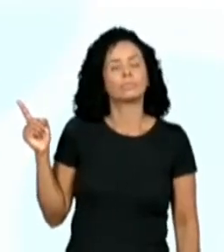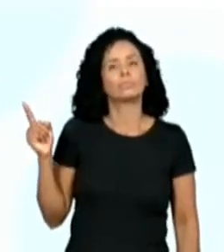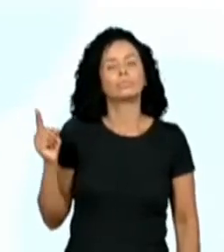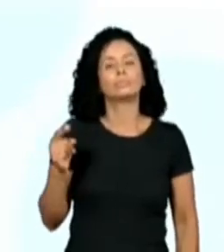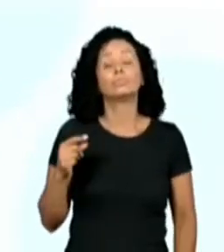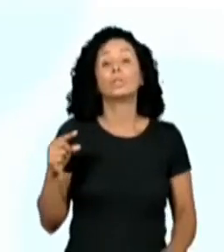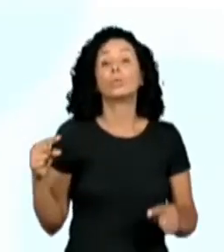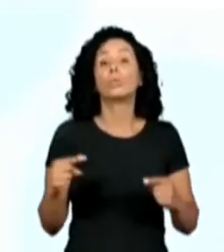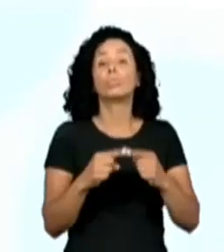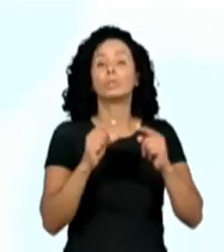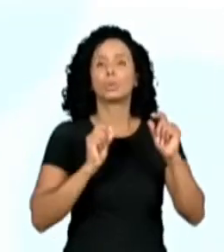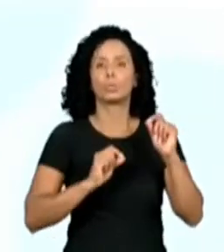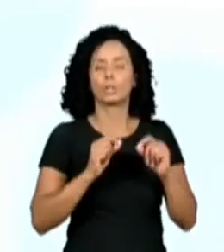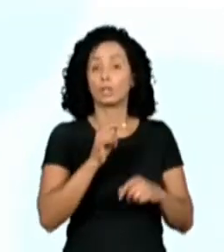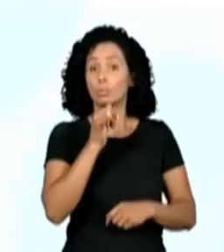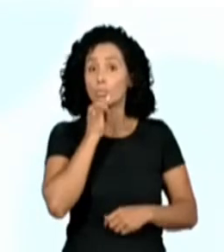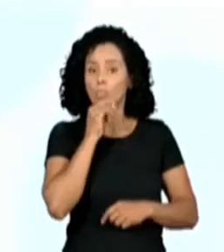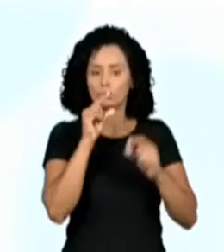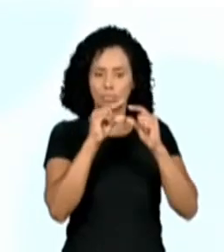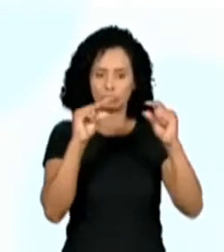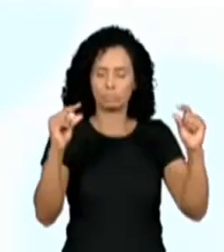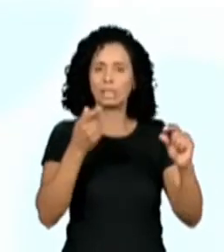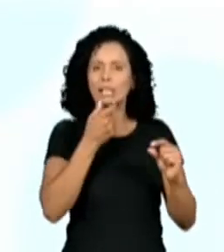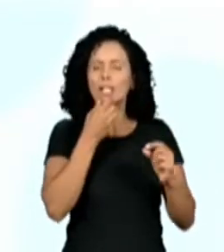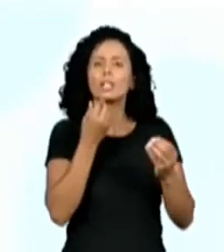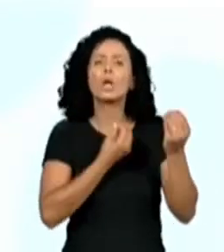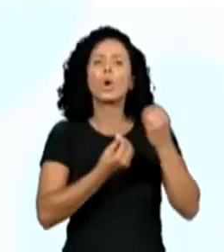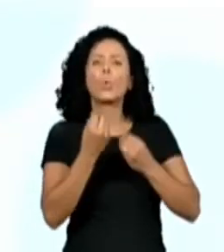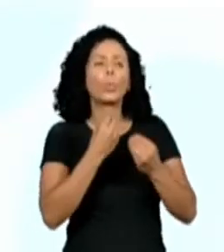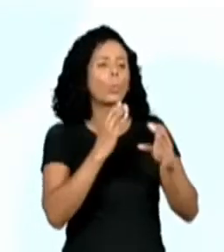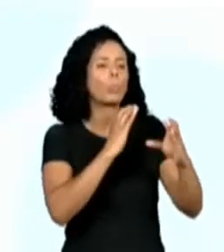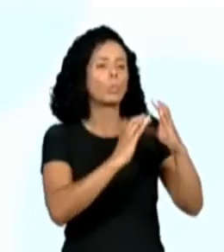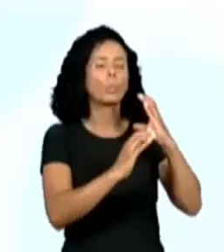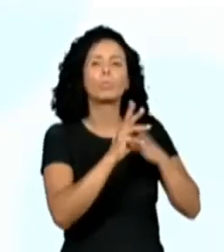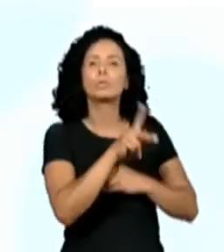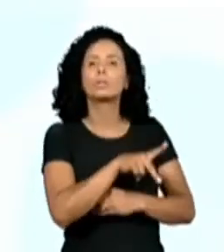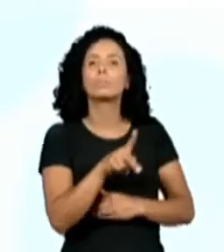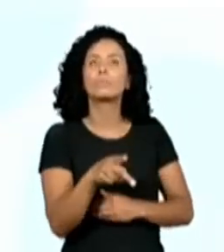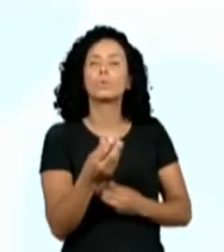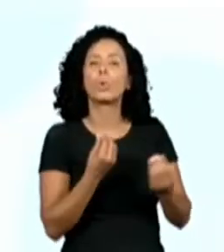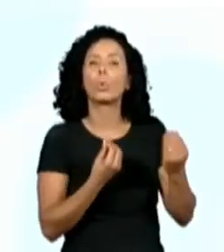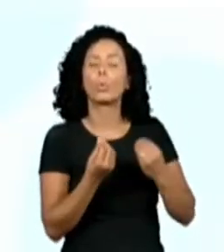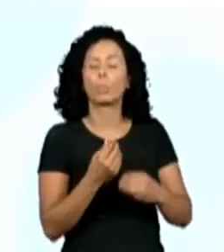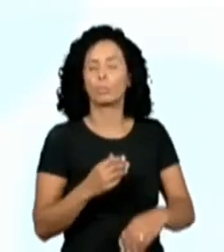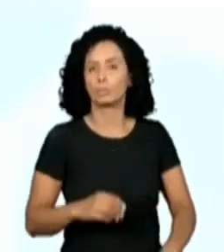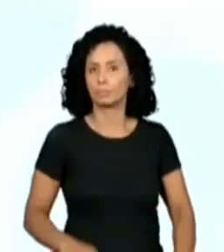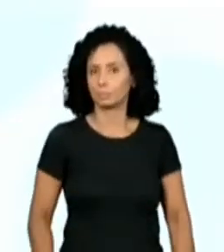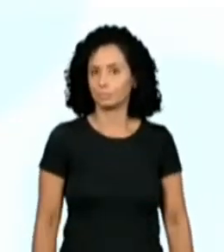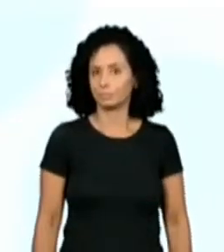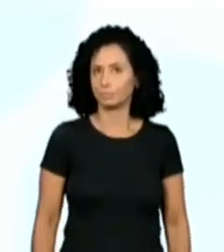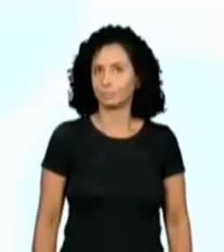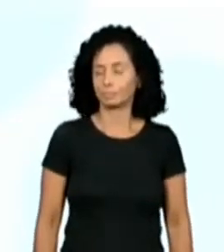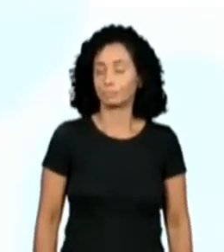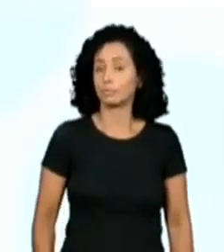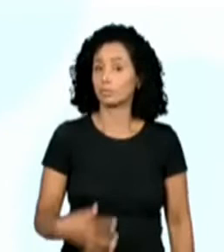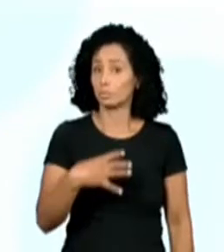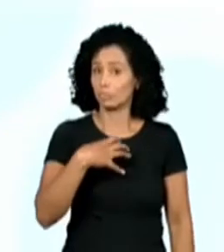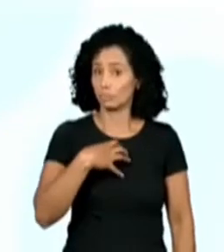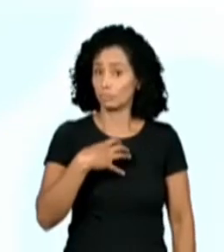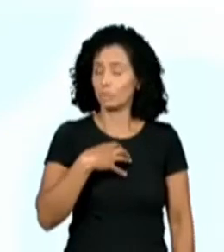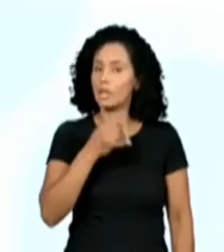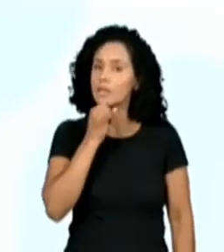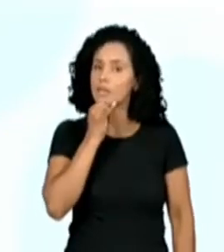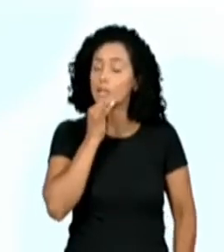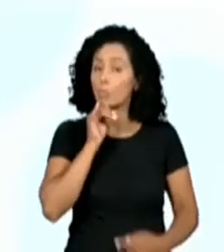world. Como é que eu me dirijo aos professores aí pelo mundo todo. Então, a gente pegou alguns exemplos